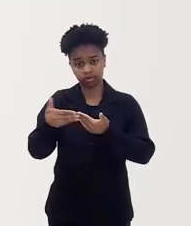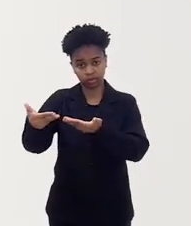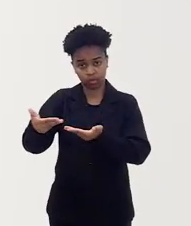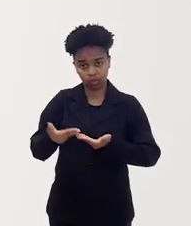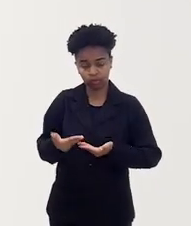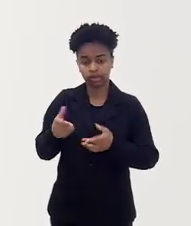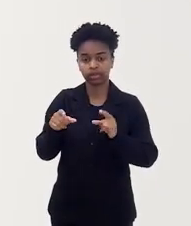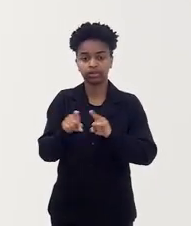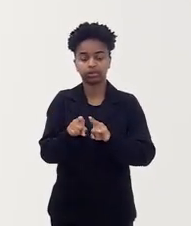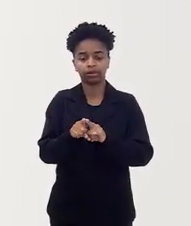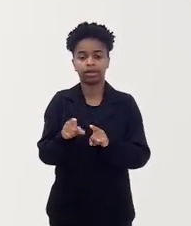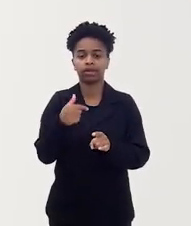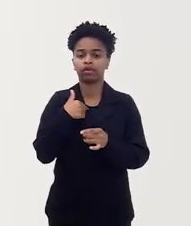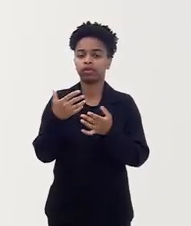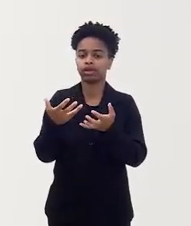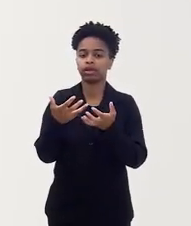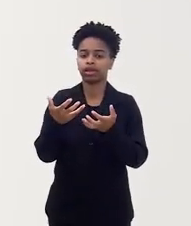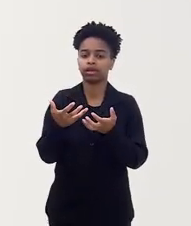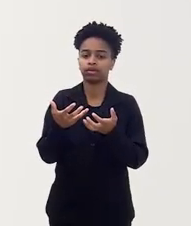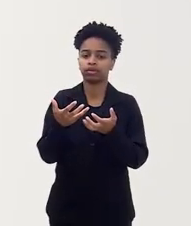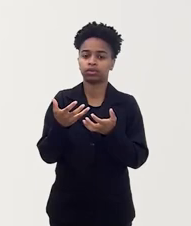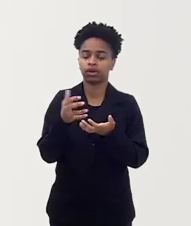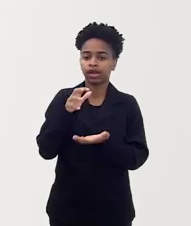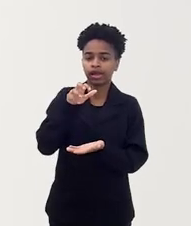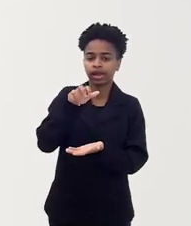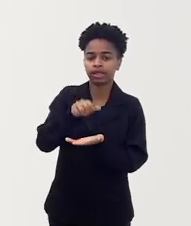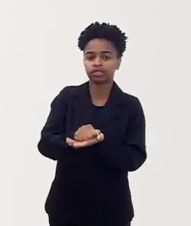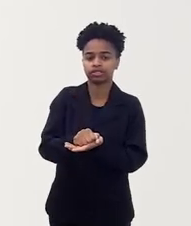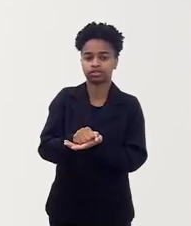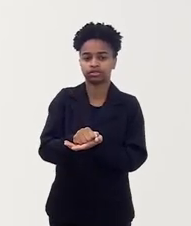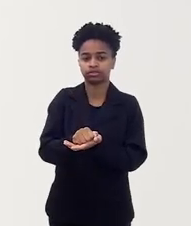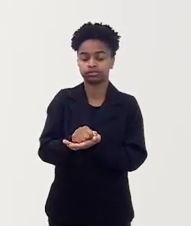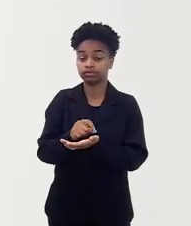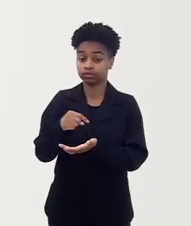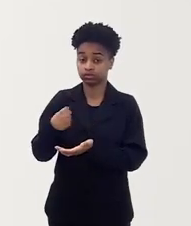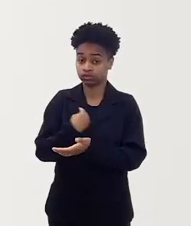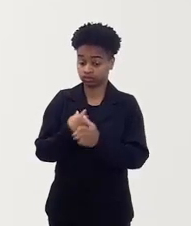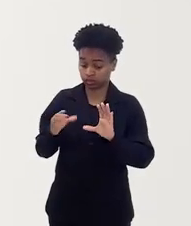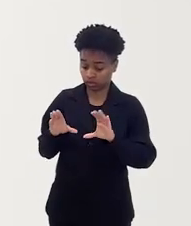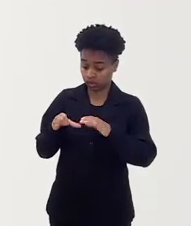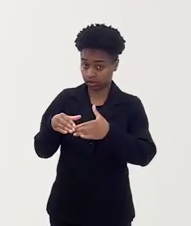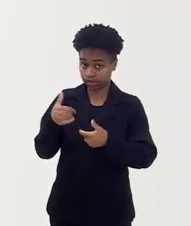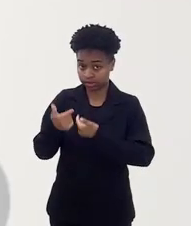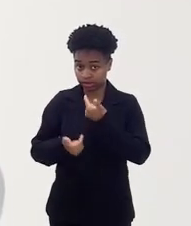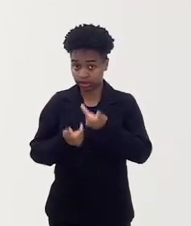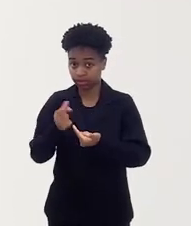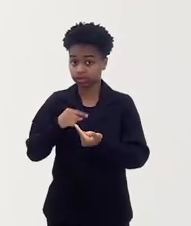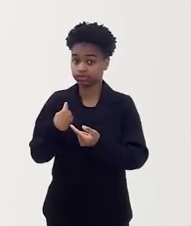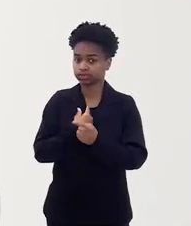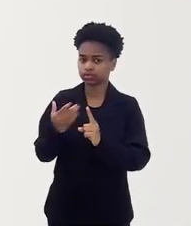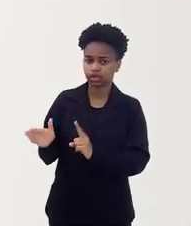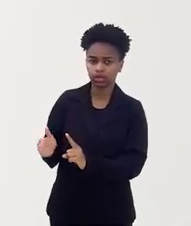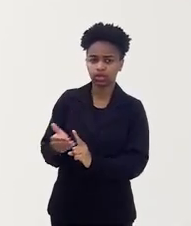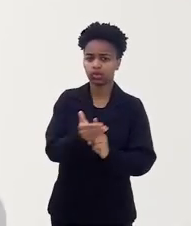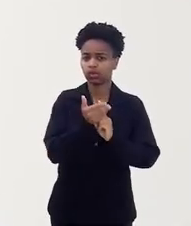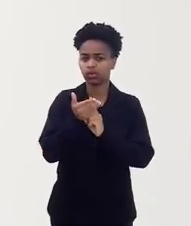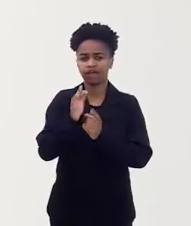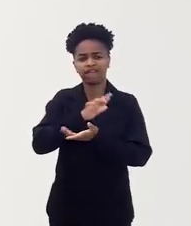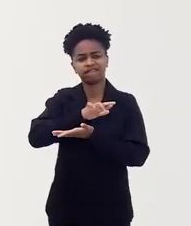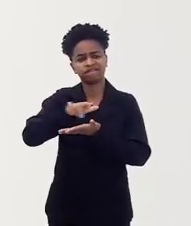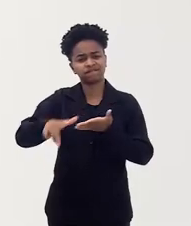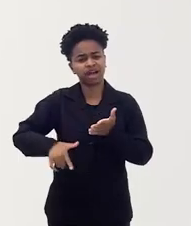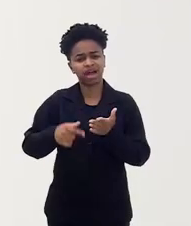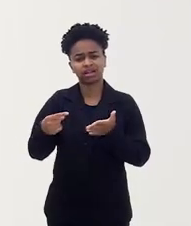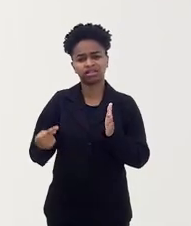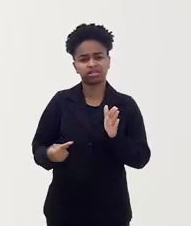convite. Queria deixar aqui só registrar que a Comissão de Trabalho é uma comissão que acolhe uma série de